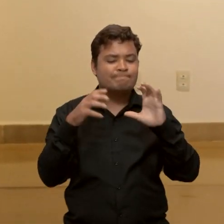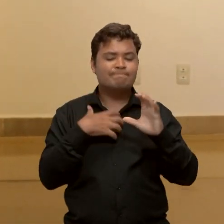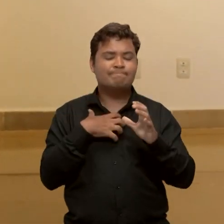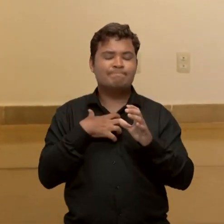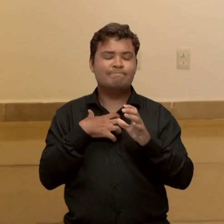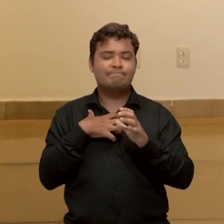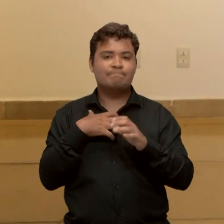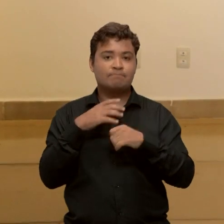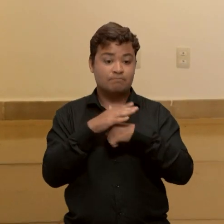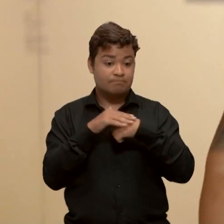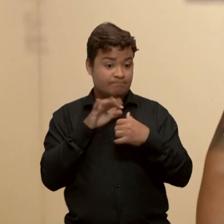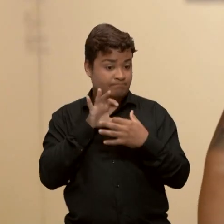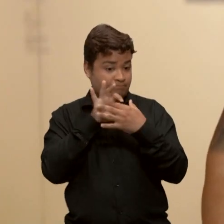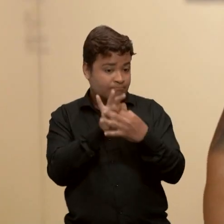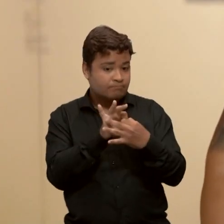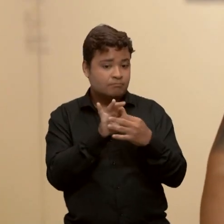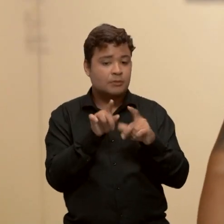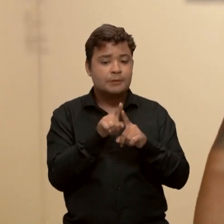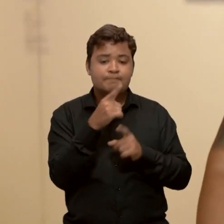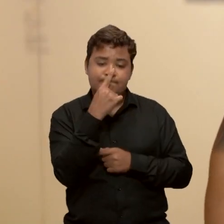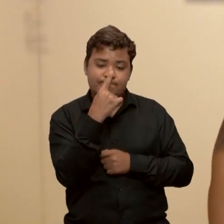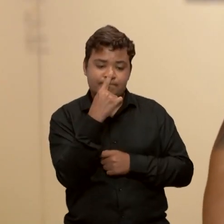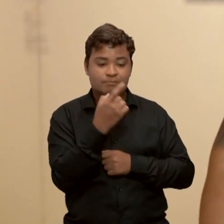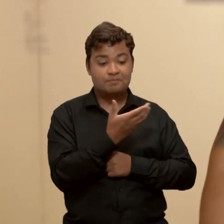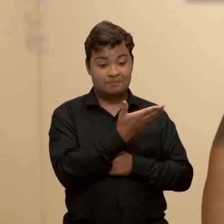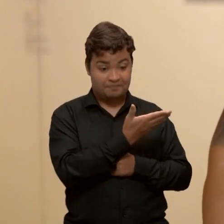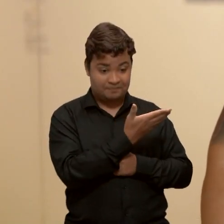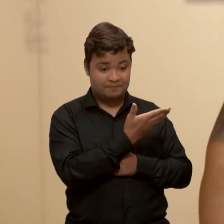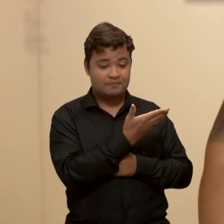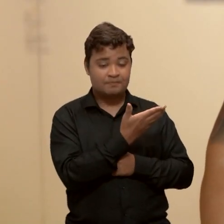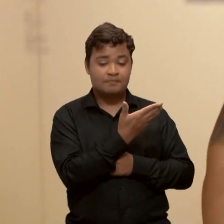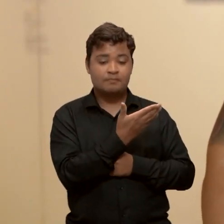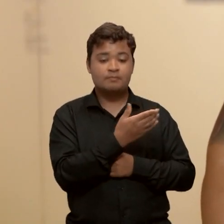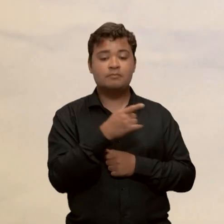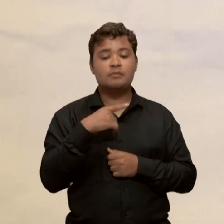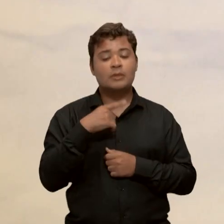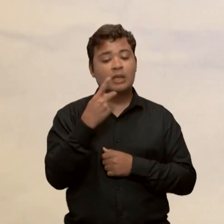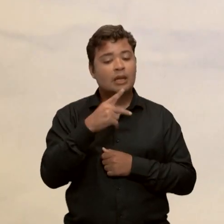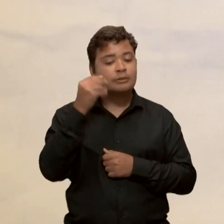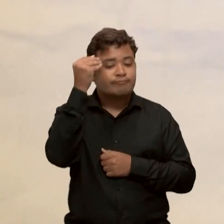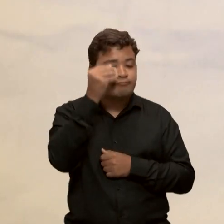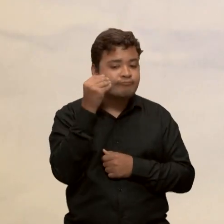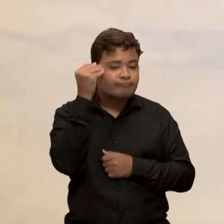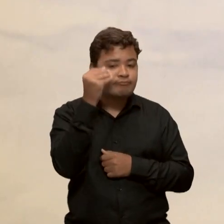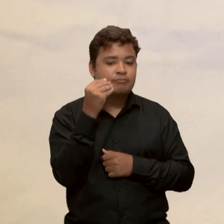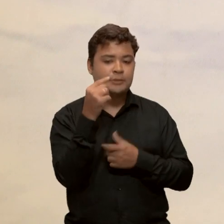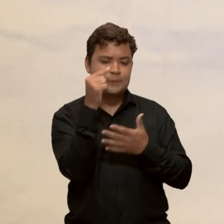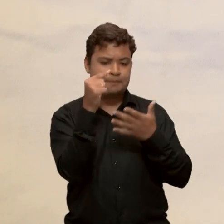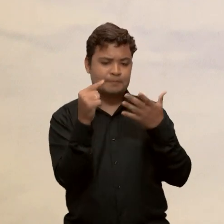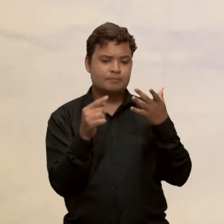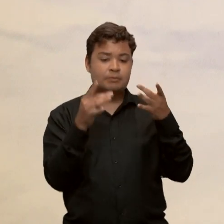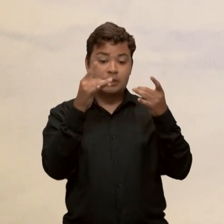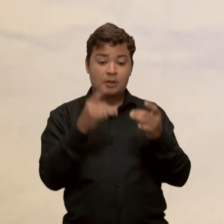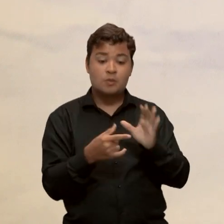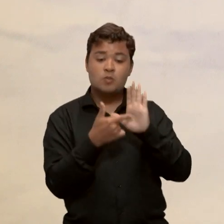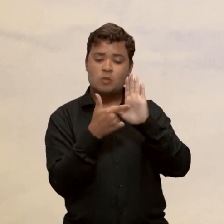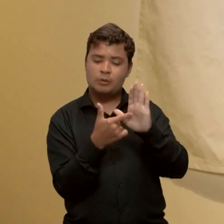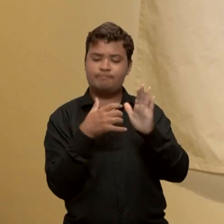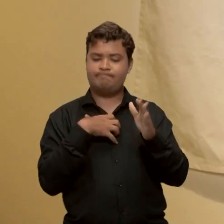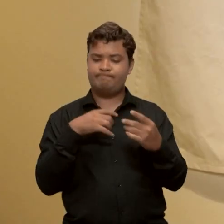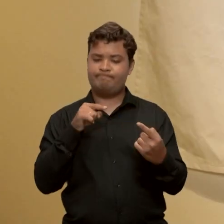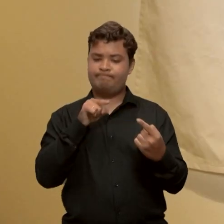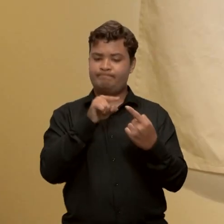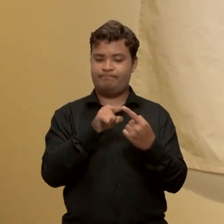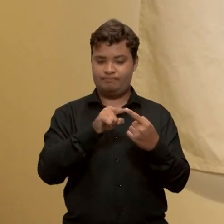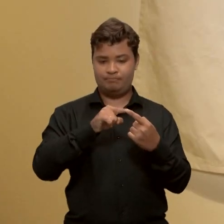intimidade. Juliana Oliveira busca em experiências próprias elementos que podem gerar identificação